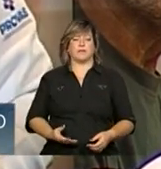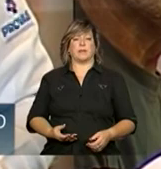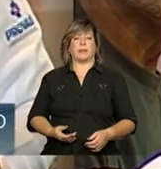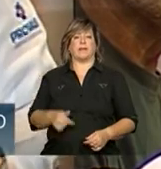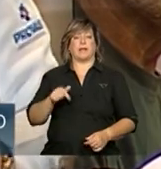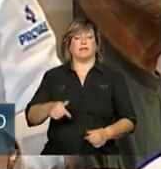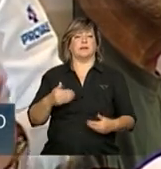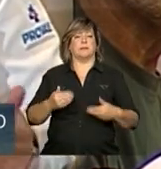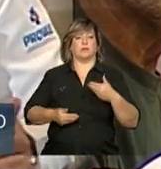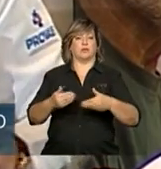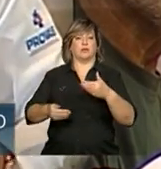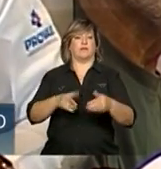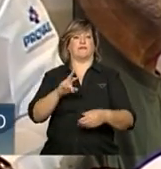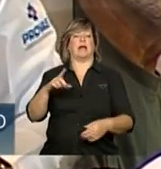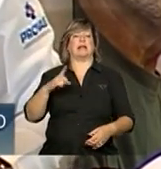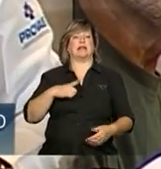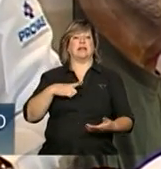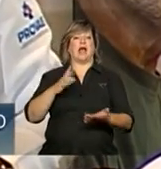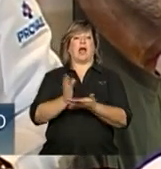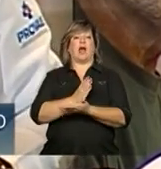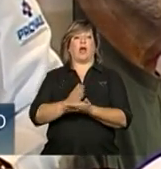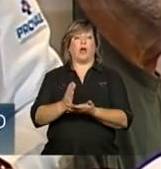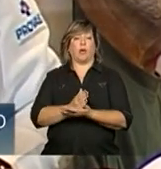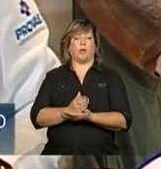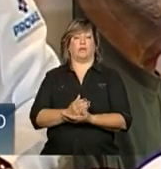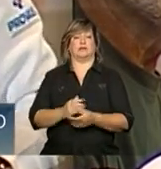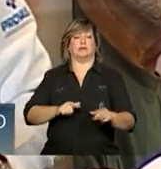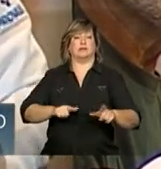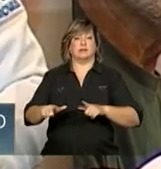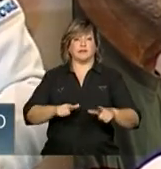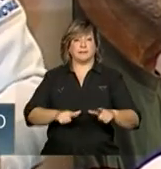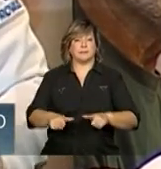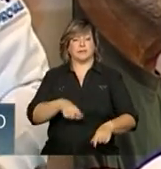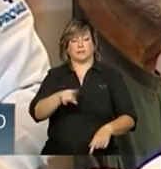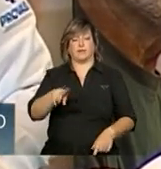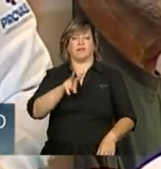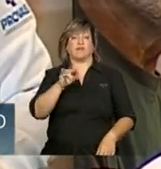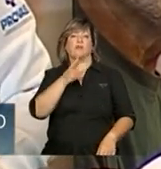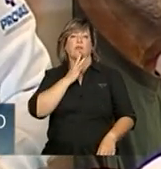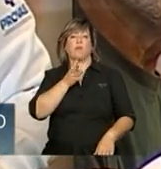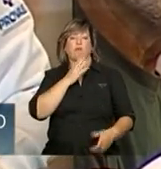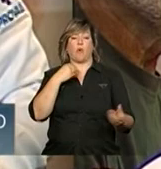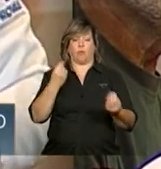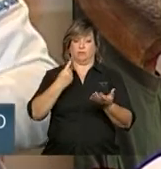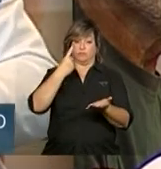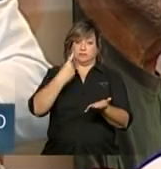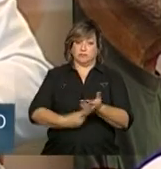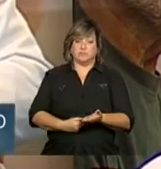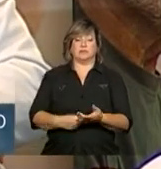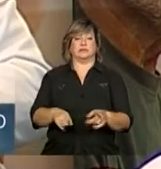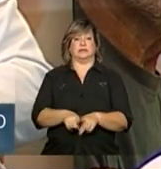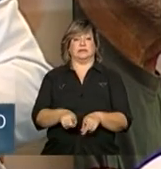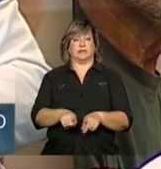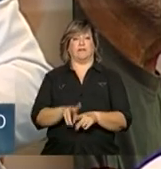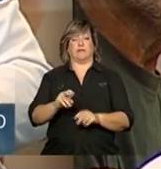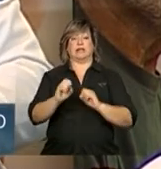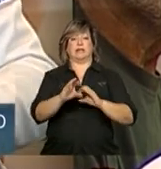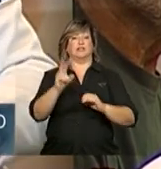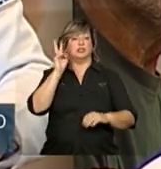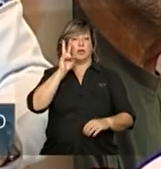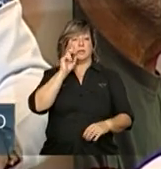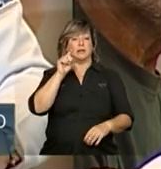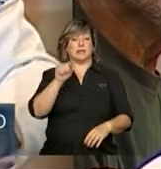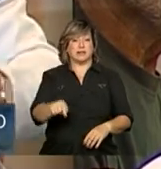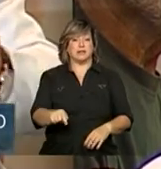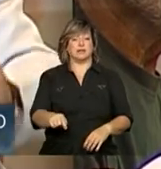desse processo terão algumas atividades de cunho administrativo que vocês terão que cumprir e que também serão orientados a esse respeito